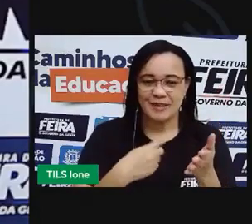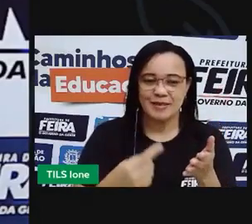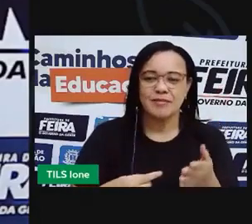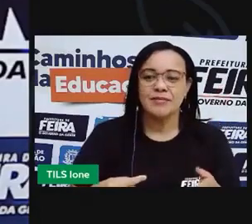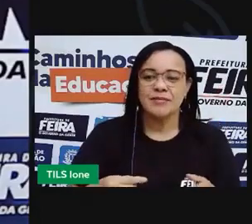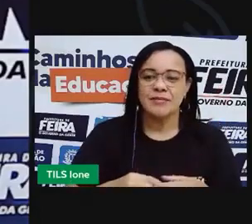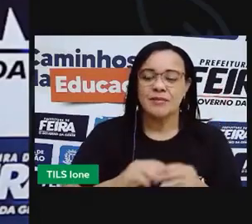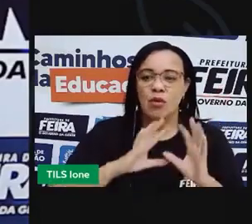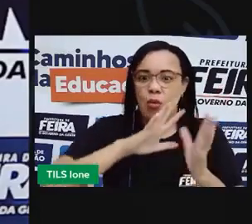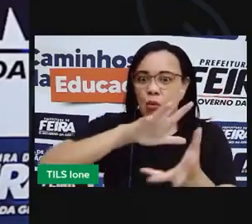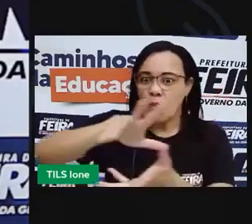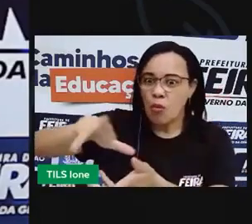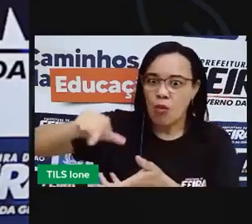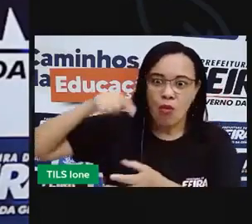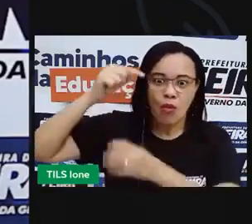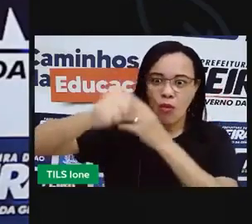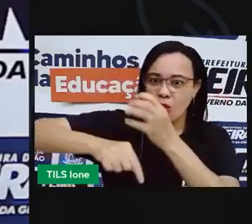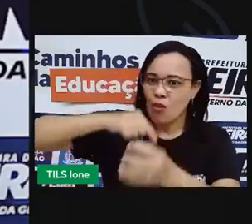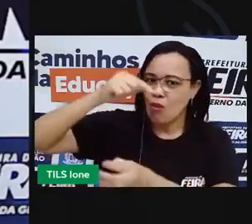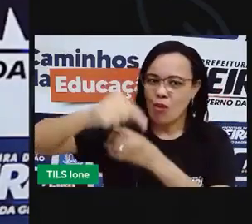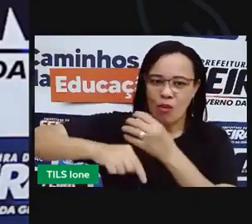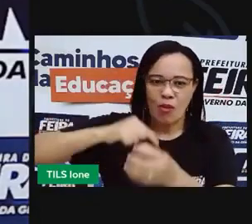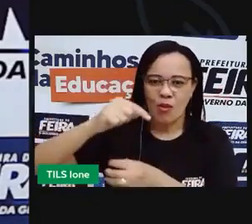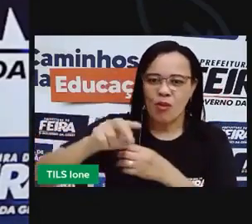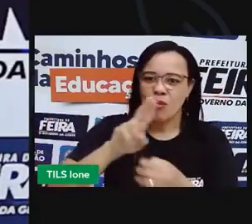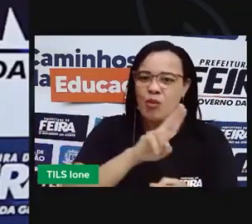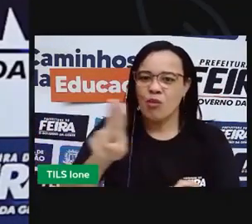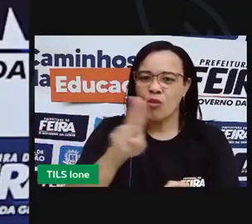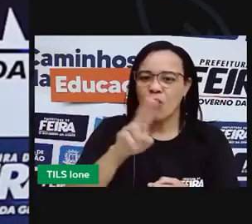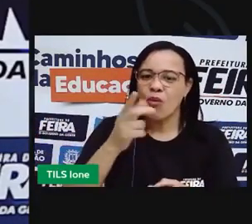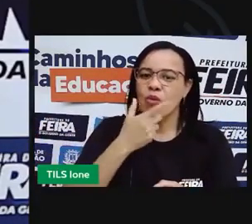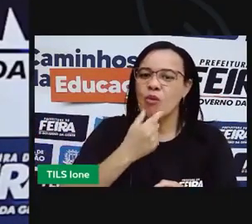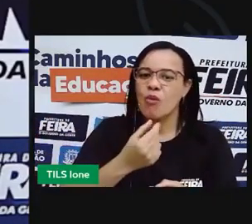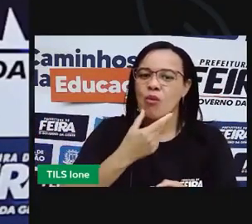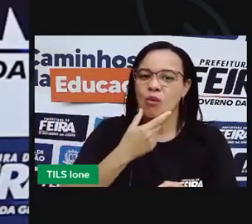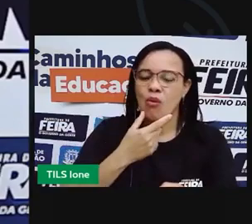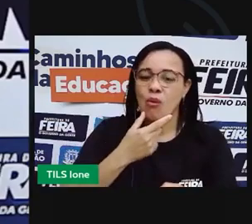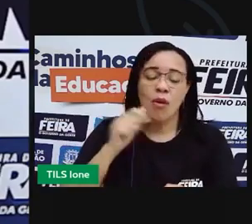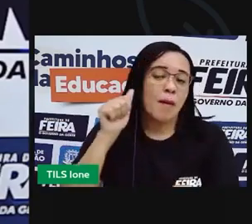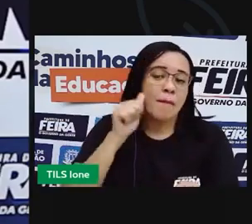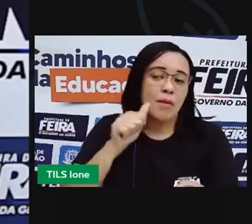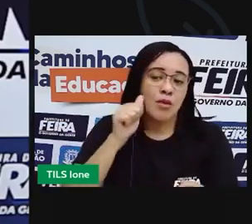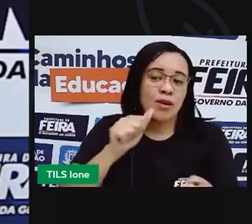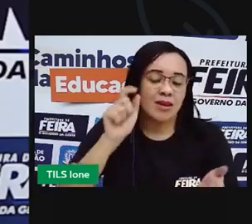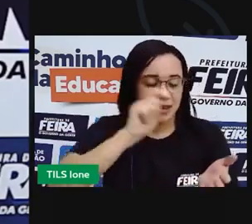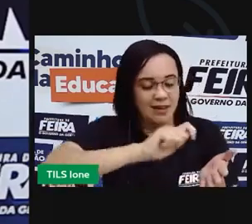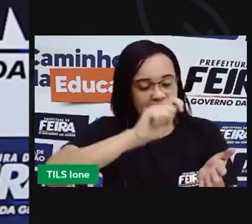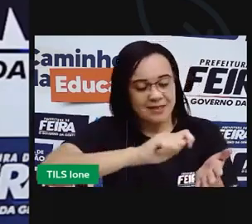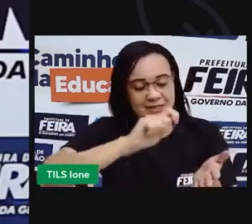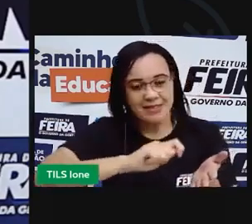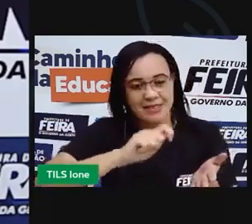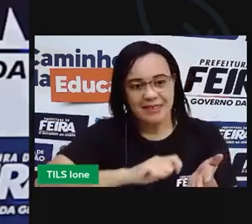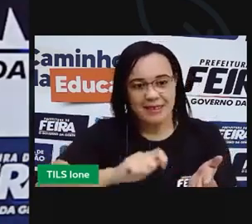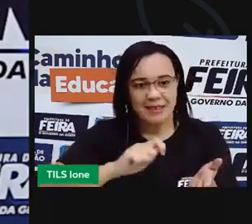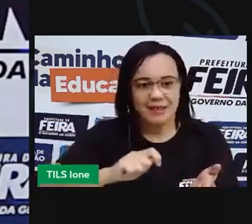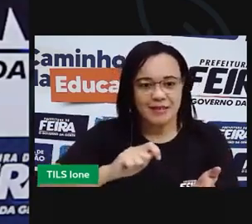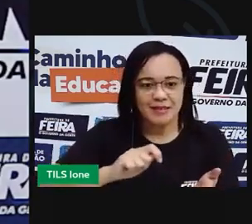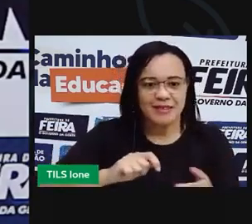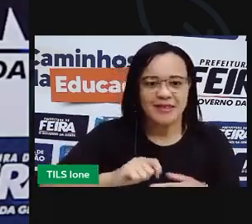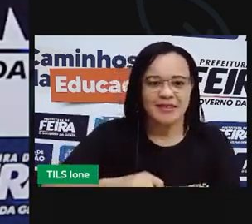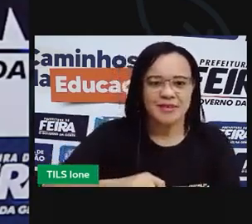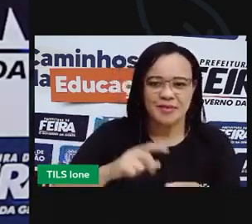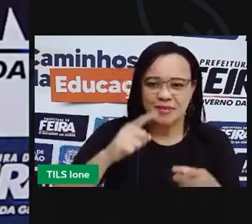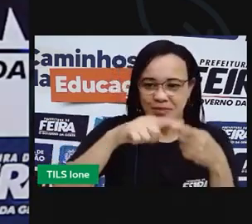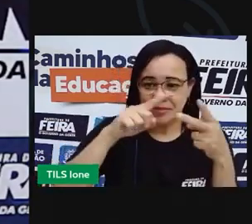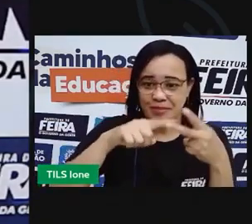Mundo Inteiro. Esse livro foi escrito pela minha graça e pela Matemática. Olha!